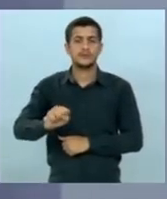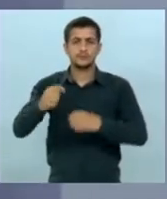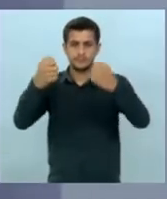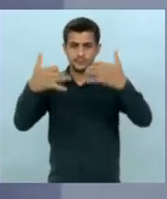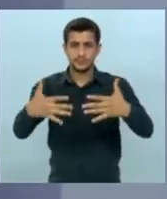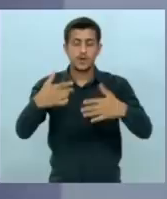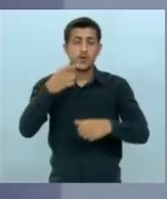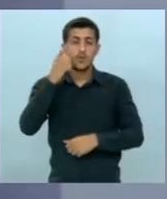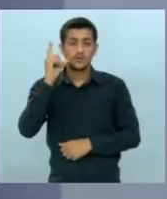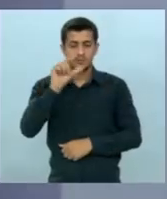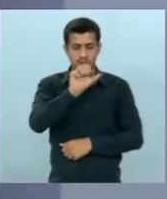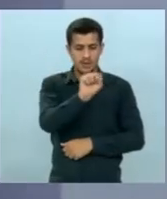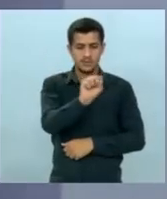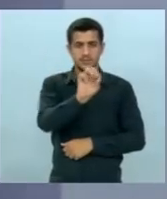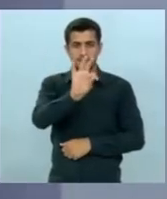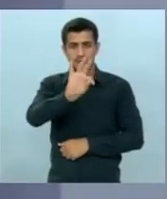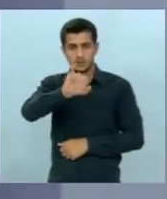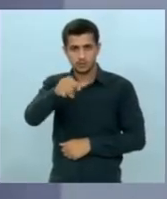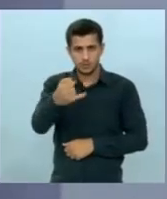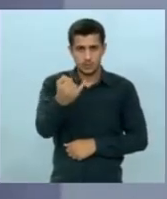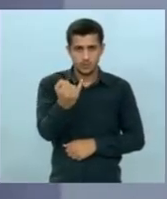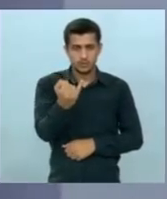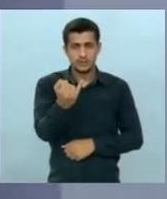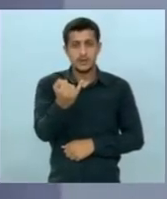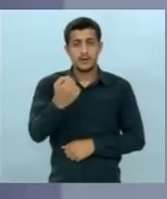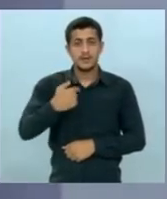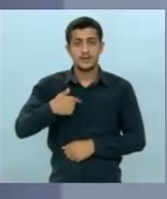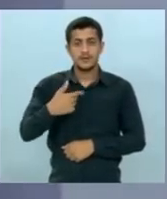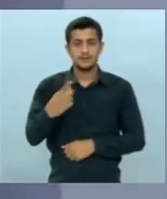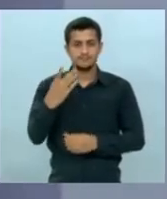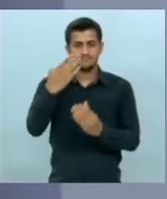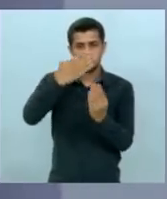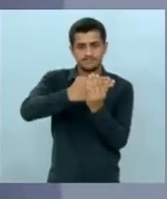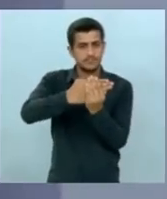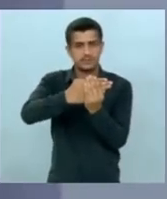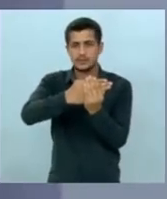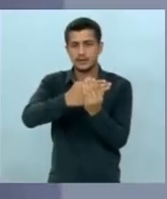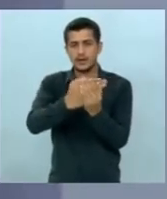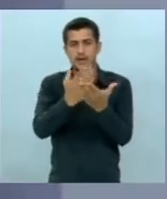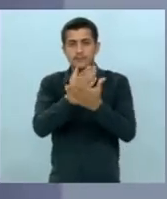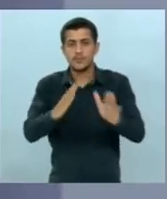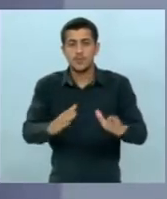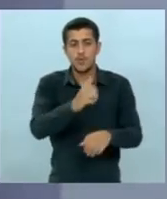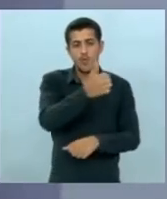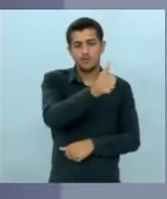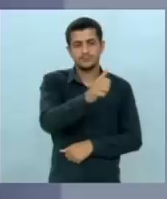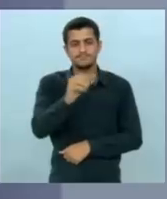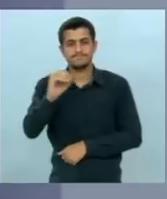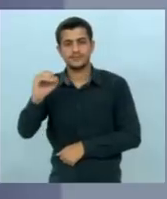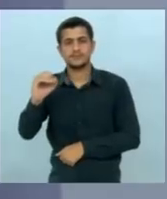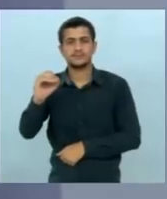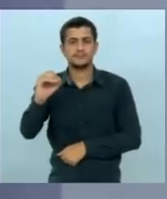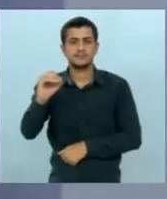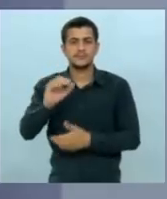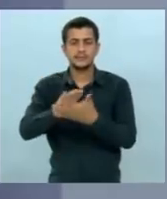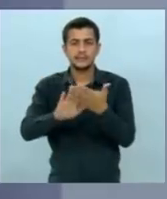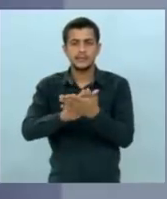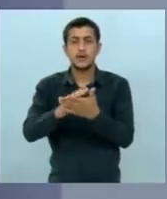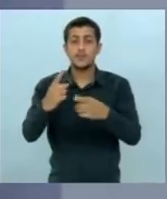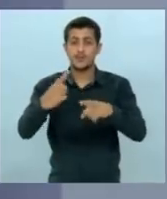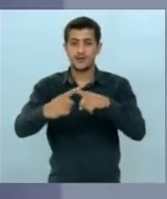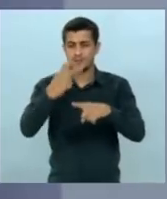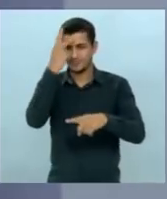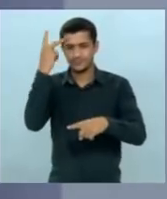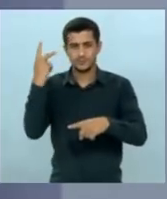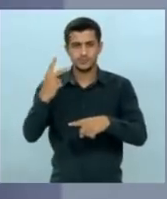o SDJ arquivou um processo por 11 a 0, que durante toda a campanha foi falado muito, uma denúncia